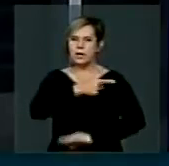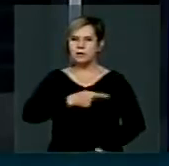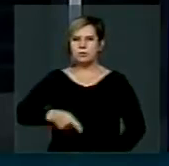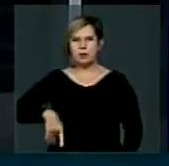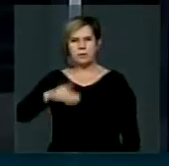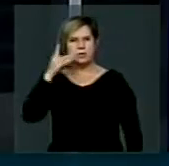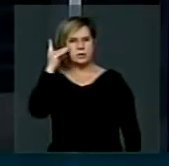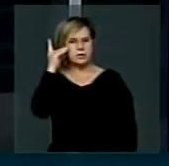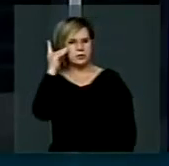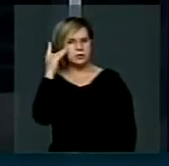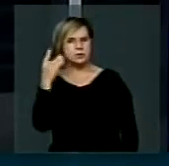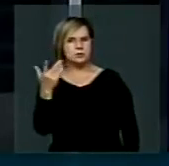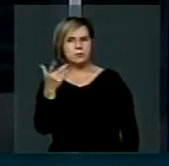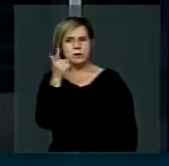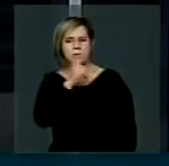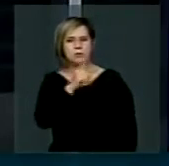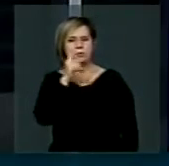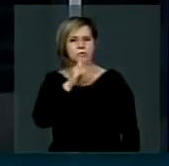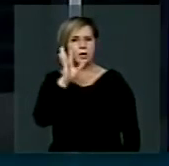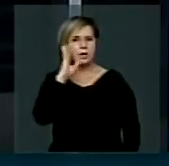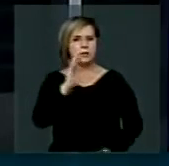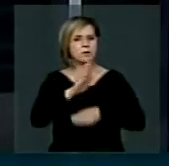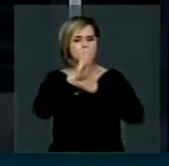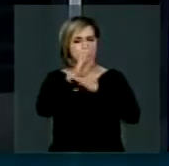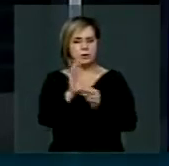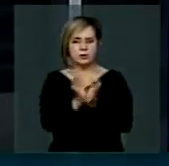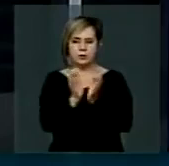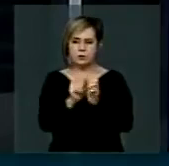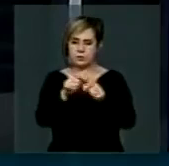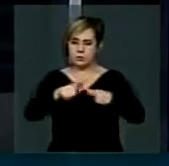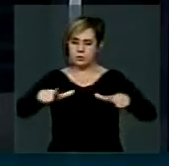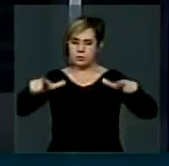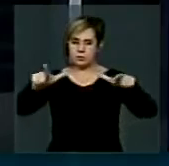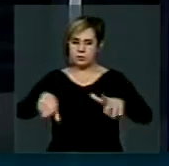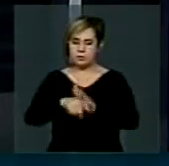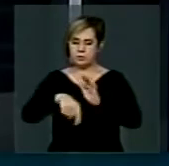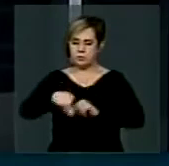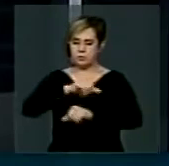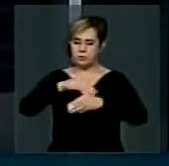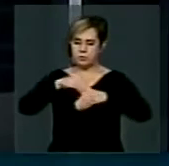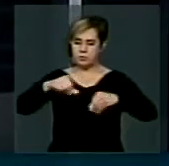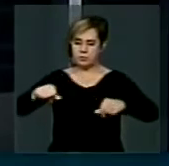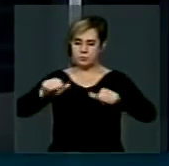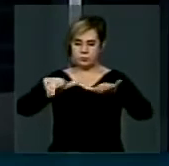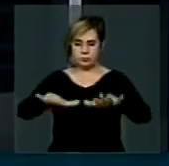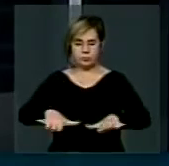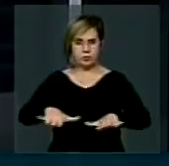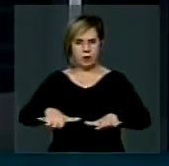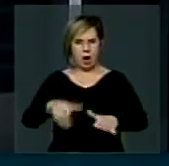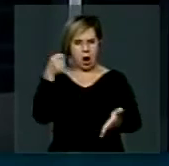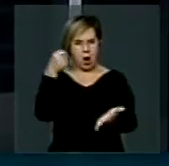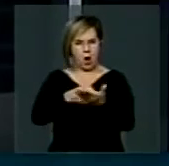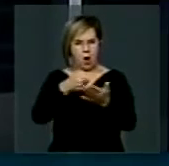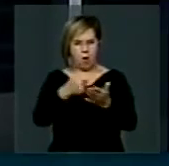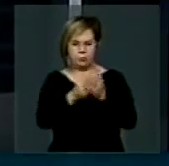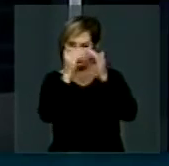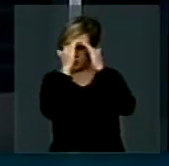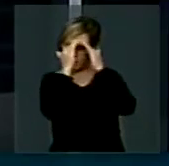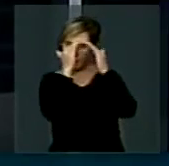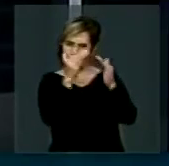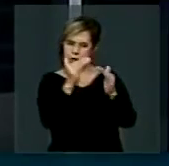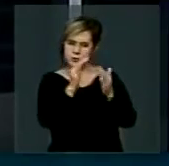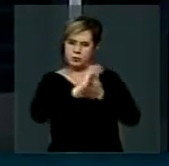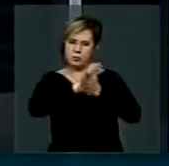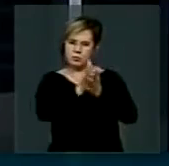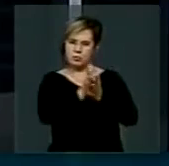República, da presidenta Dilma, para que os assentamentos de reforma agrária não fiquem obrigados a cumprir o